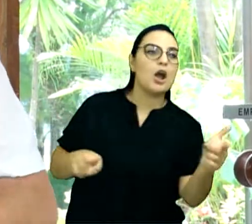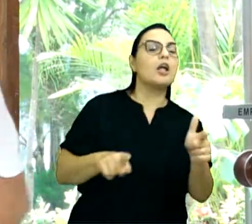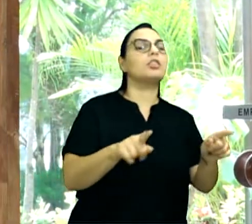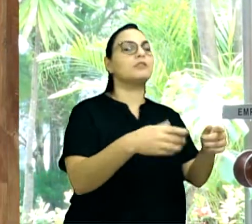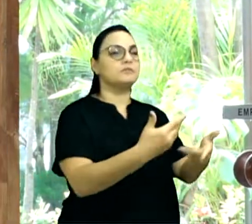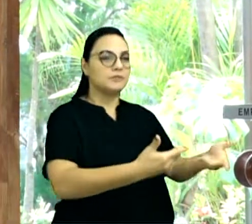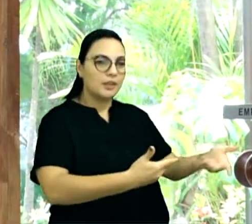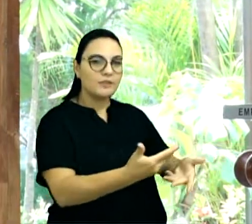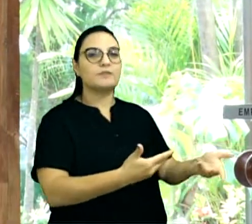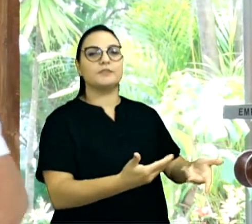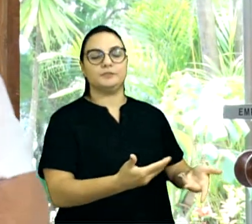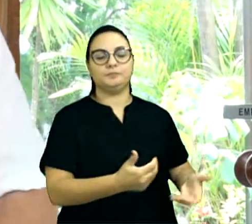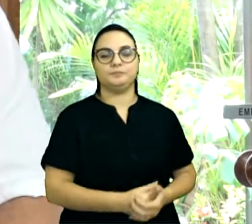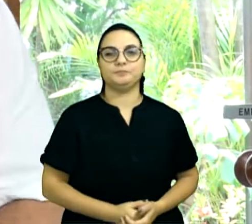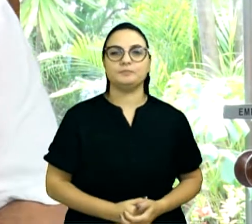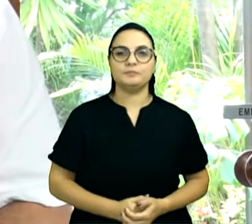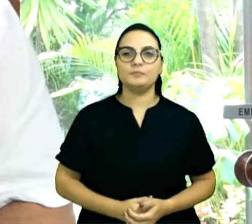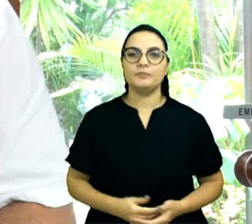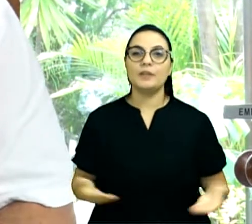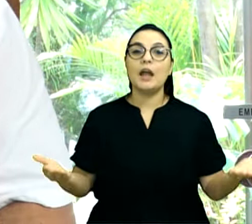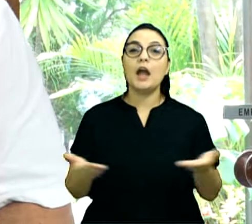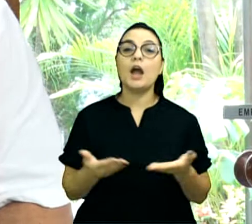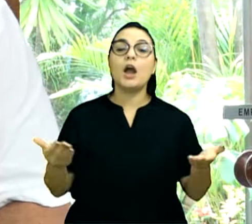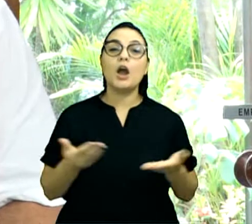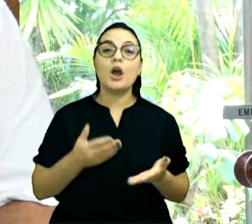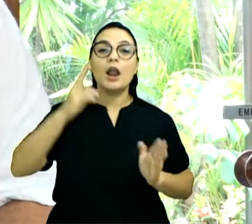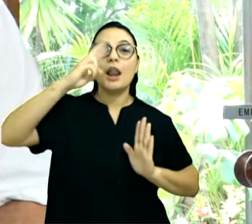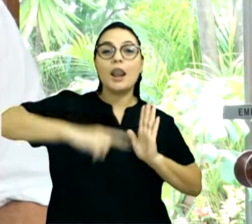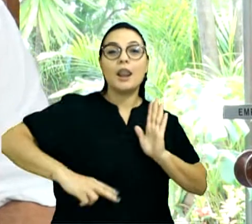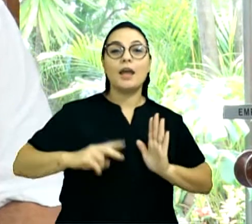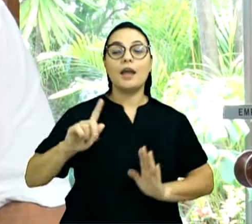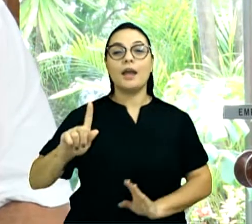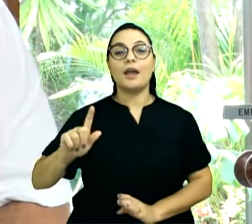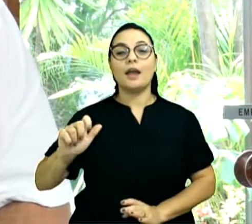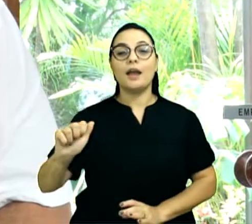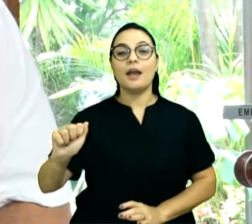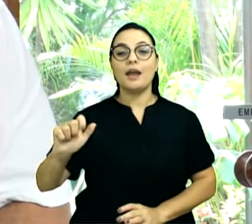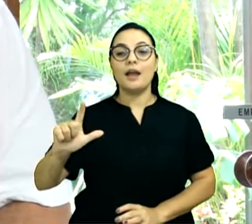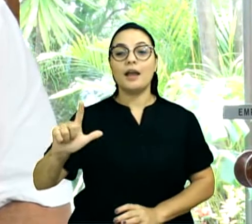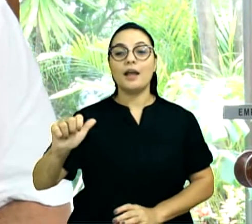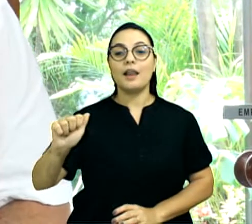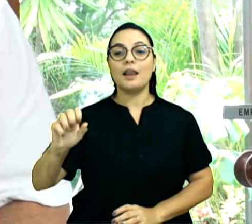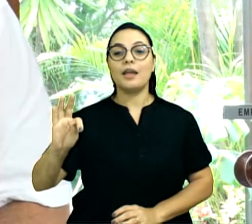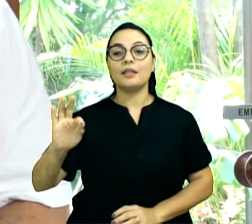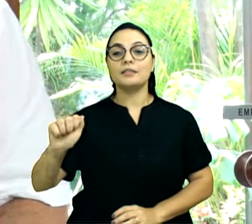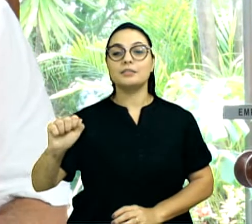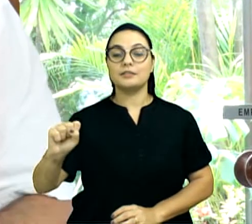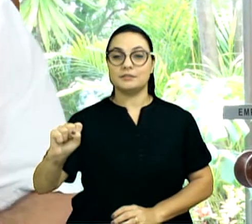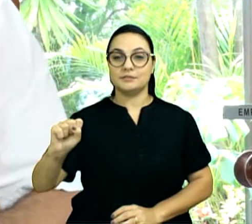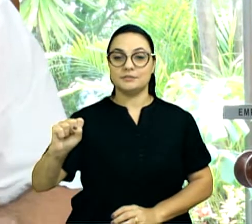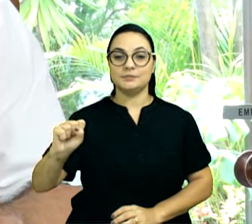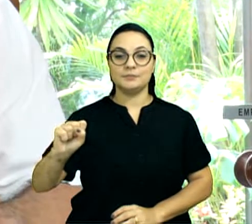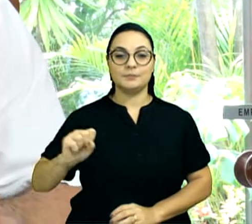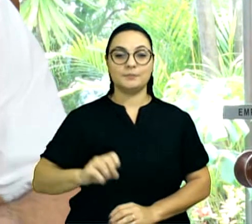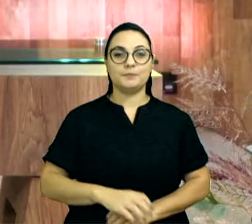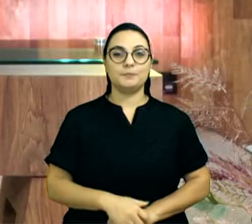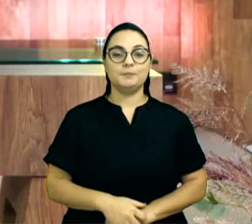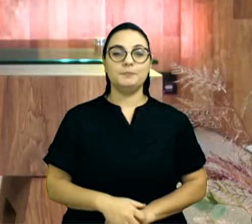Amém? Abra lá em Gálatas agora, por favor. Prometo que vai ser rápido.